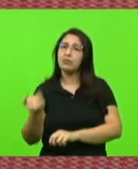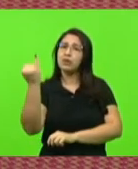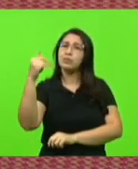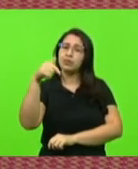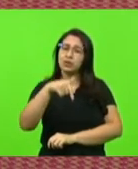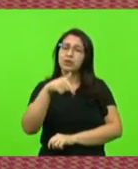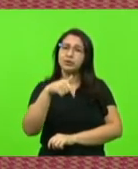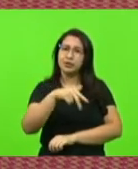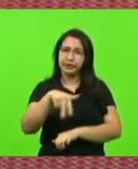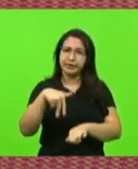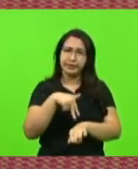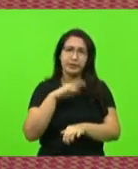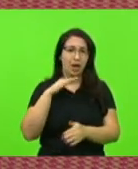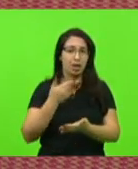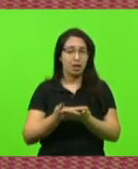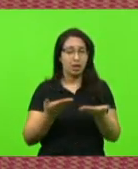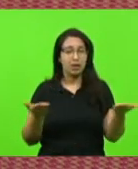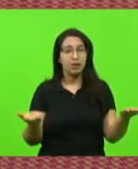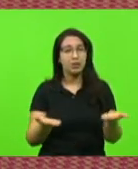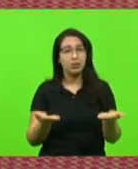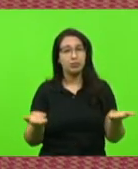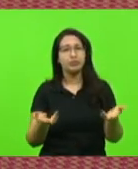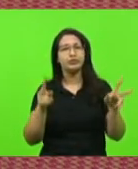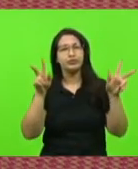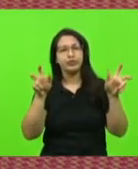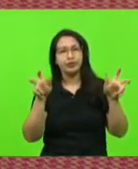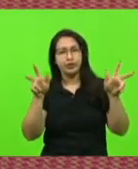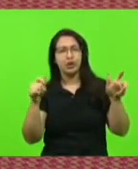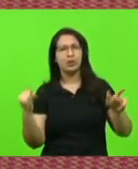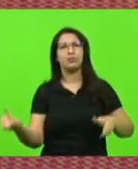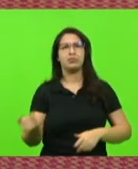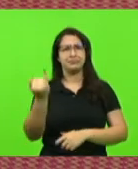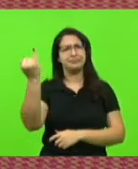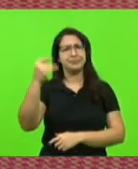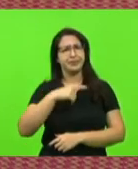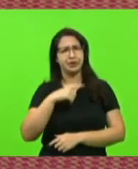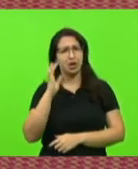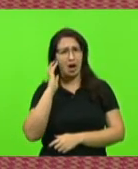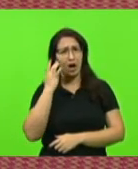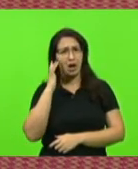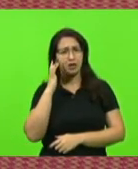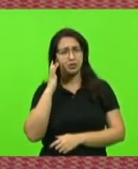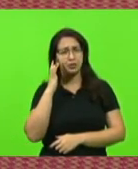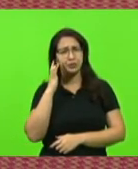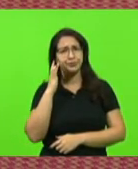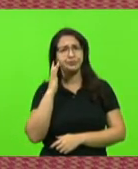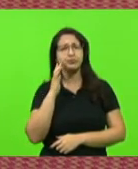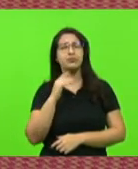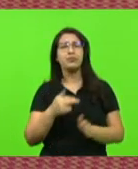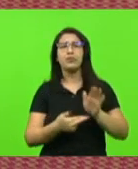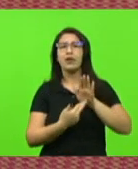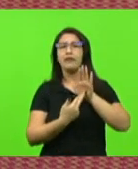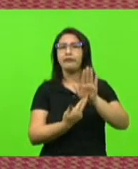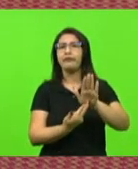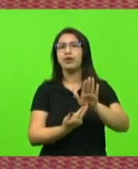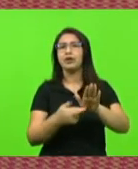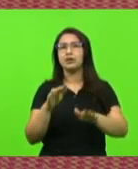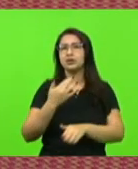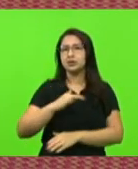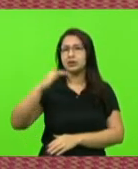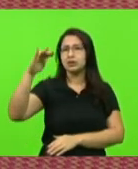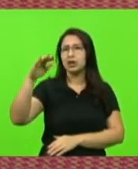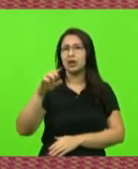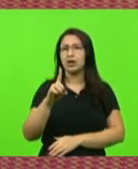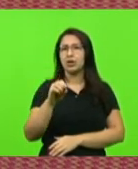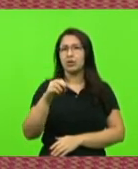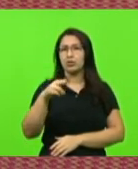tribuna até agora. Trouxe assuntos muito relevantes, que faziam referência diretamente à Serra Dona Francisca, quando eu